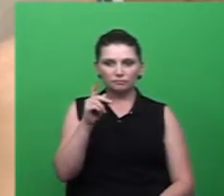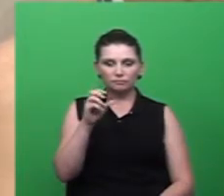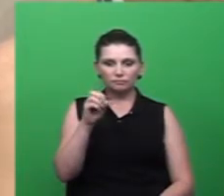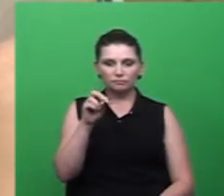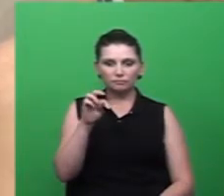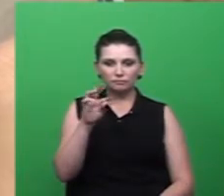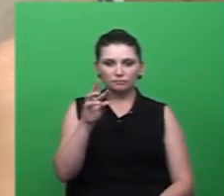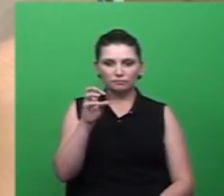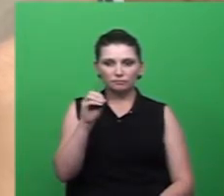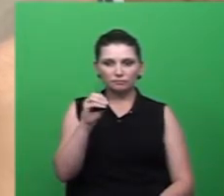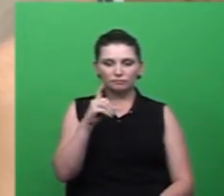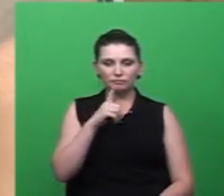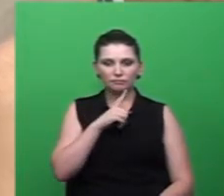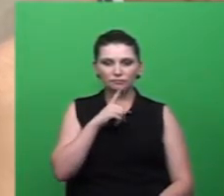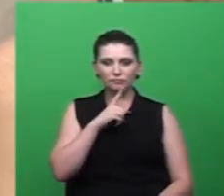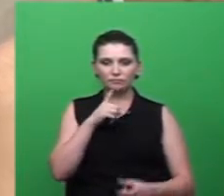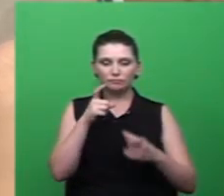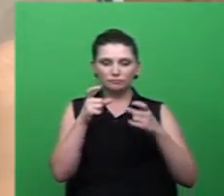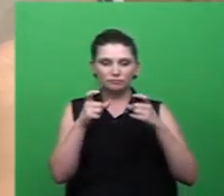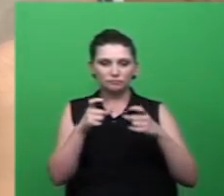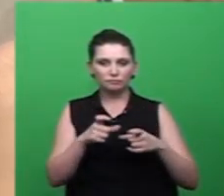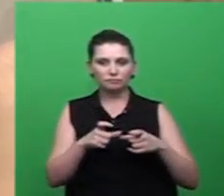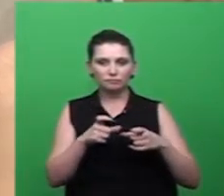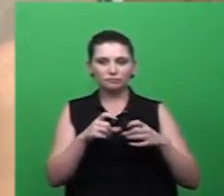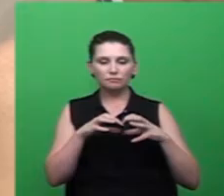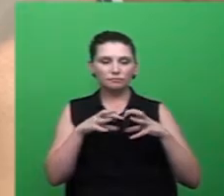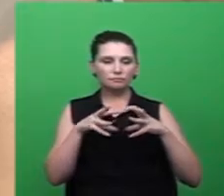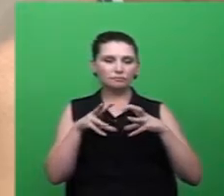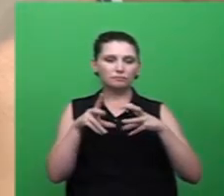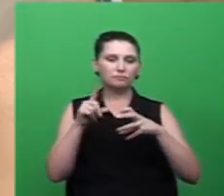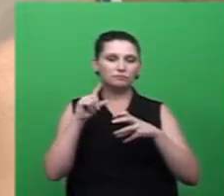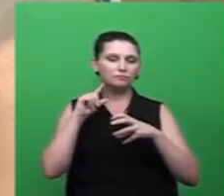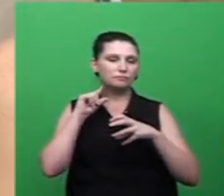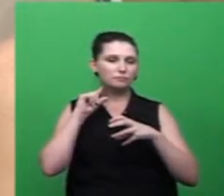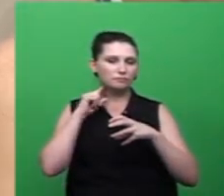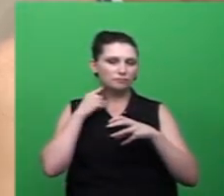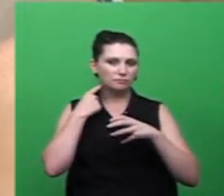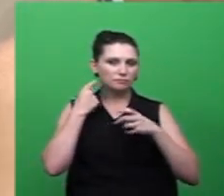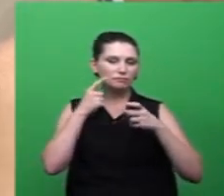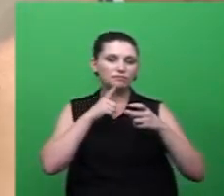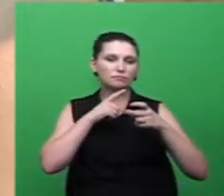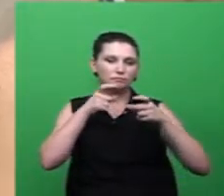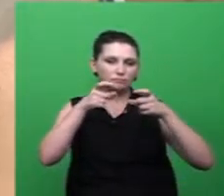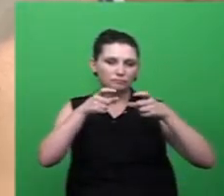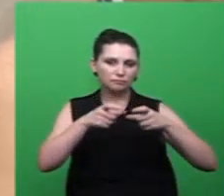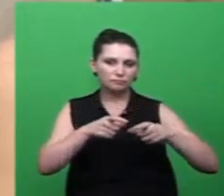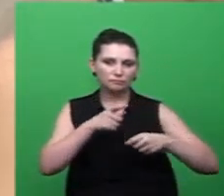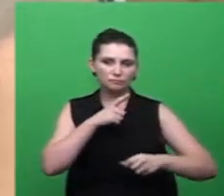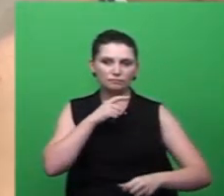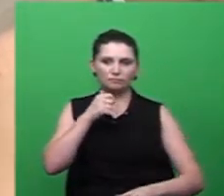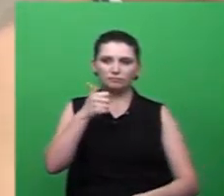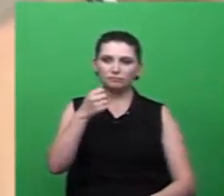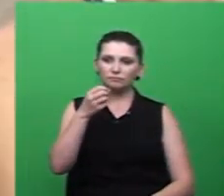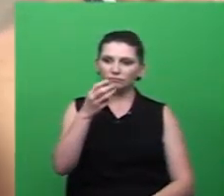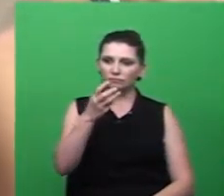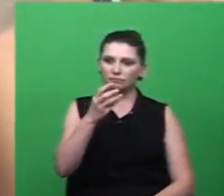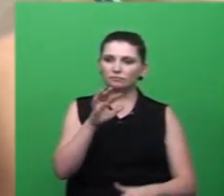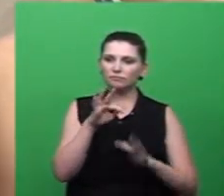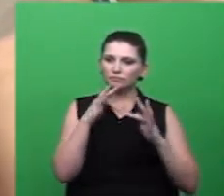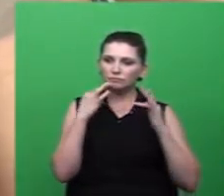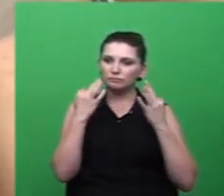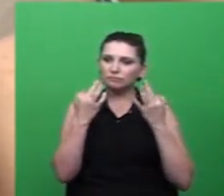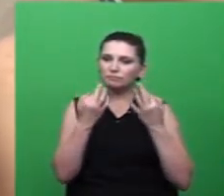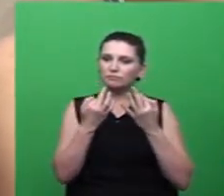ela é deslocada justamente para o ecoponto onde 13 famílias dependem desse